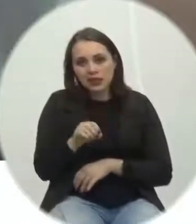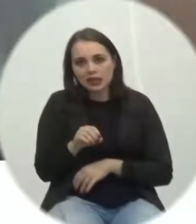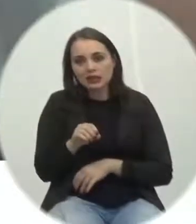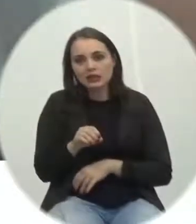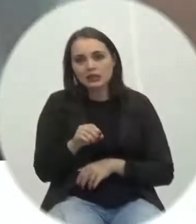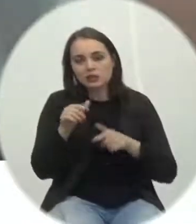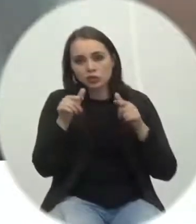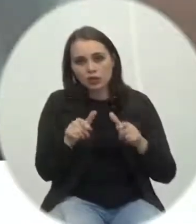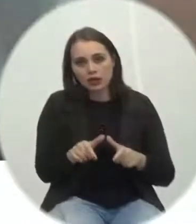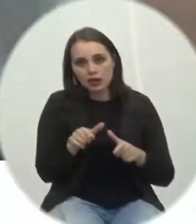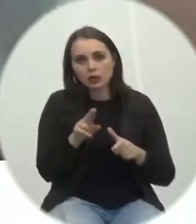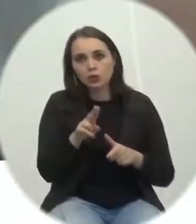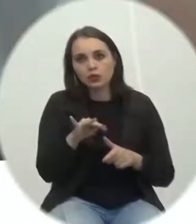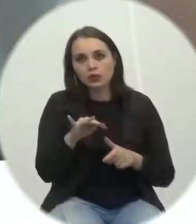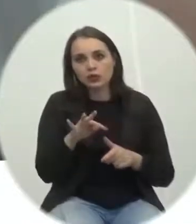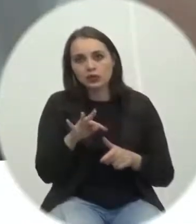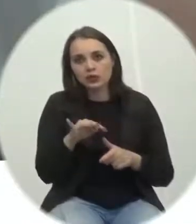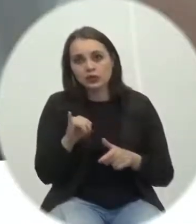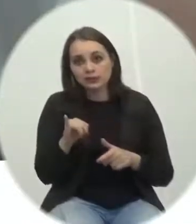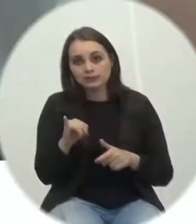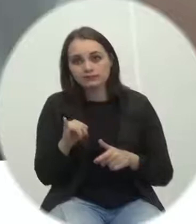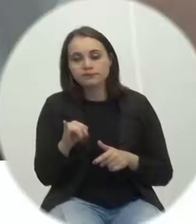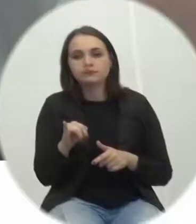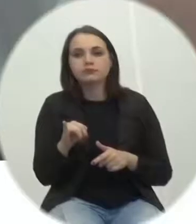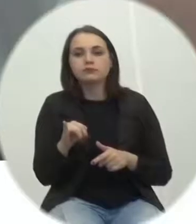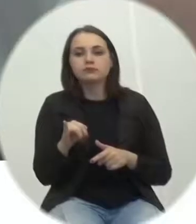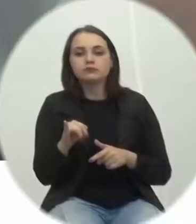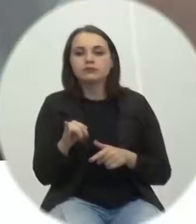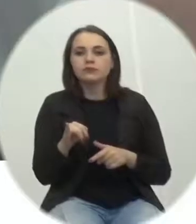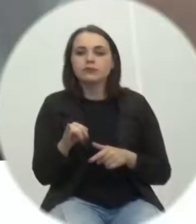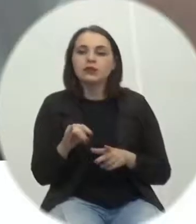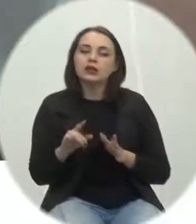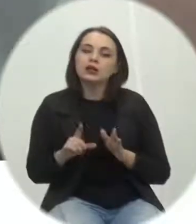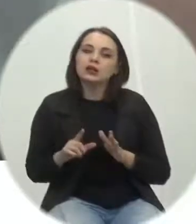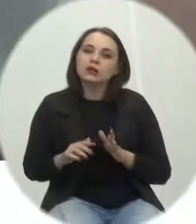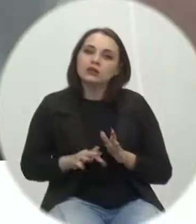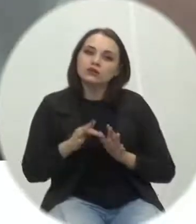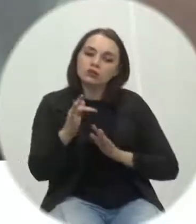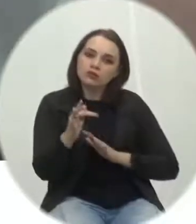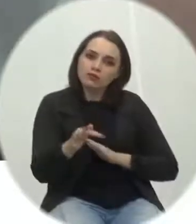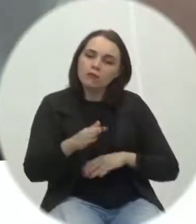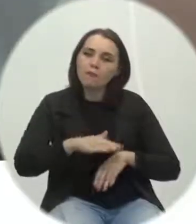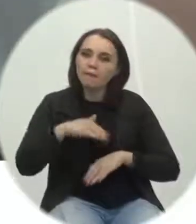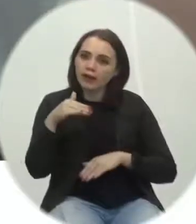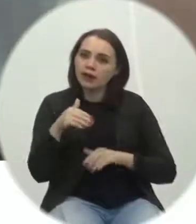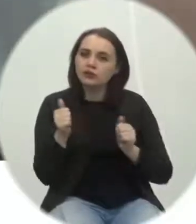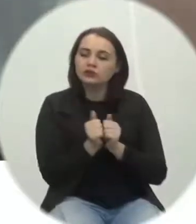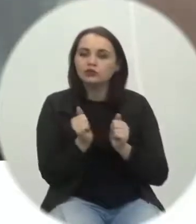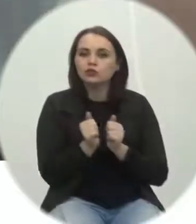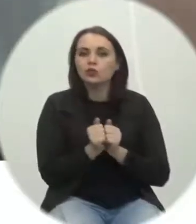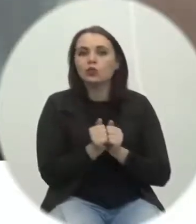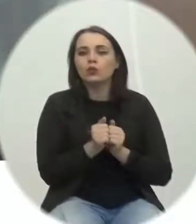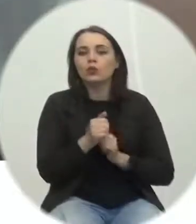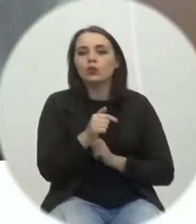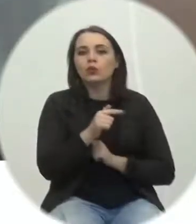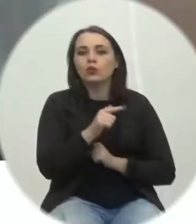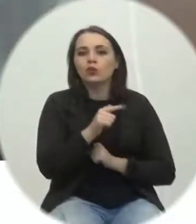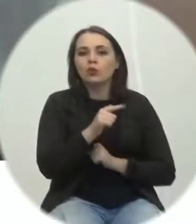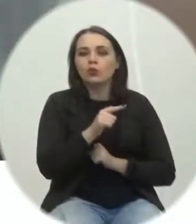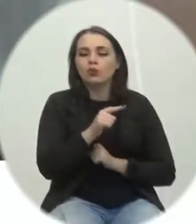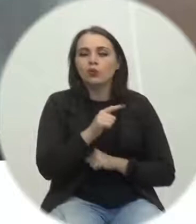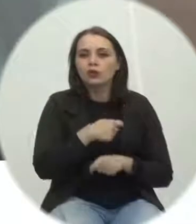leitos na realidade de UTI e oportunamente os demais com a parceria do governo federal junto com o